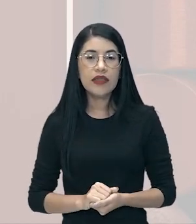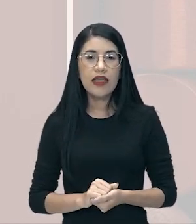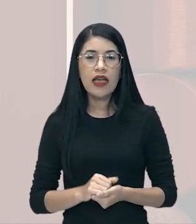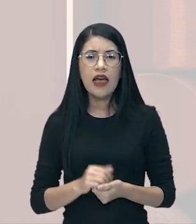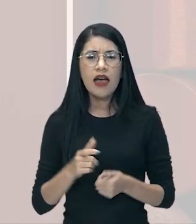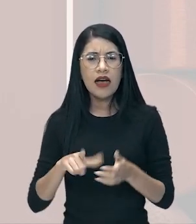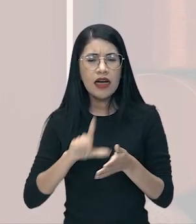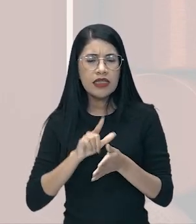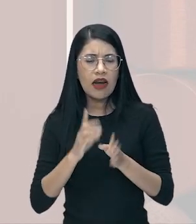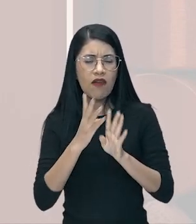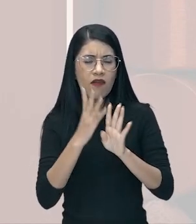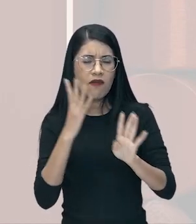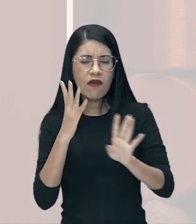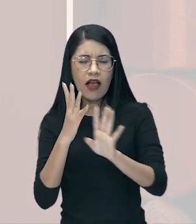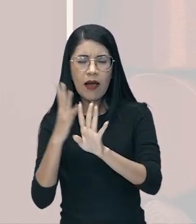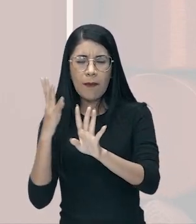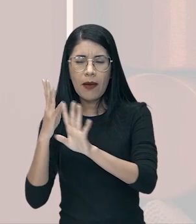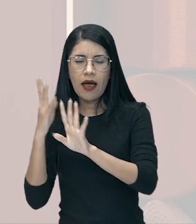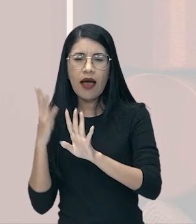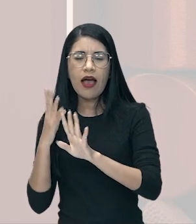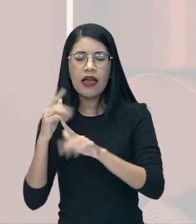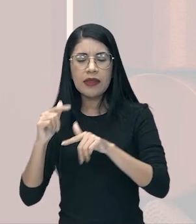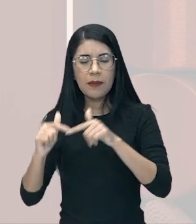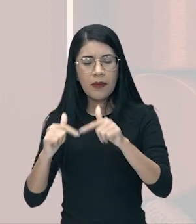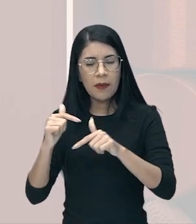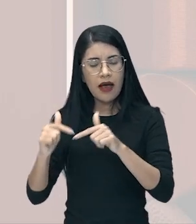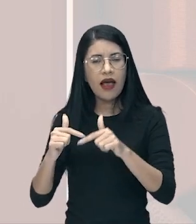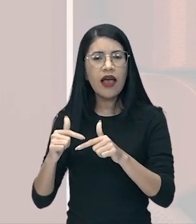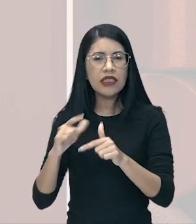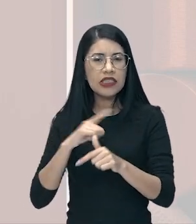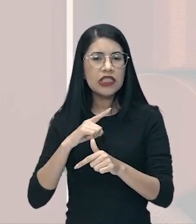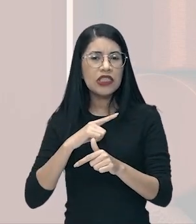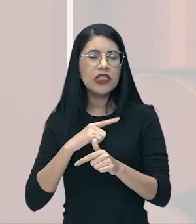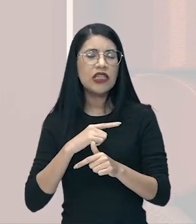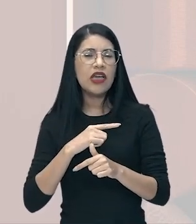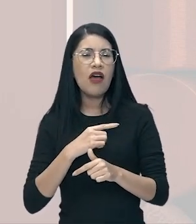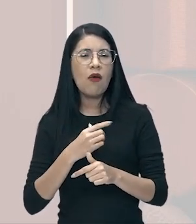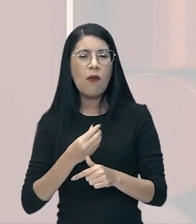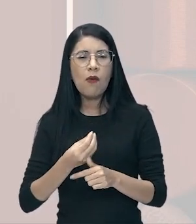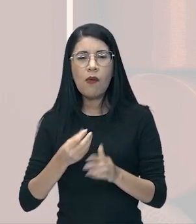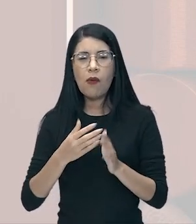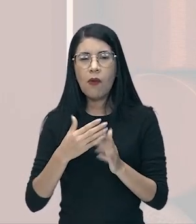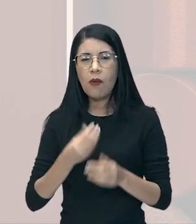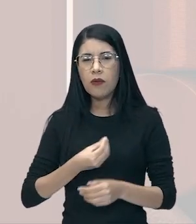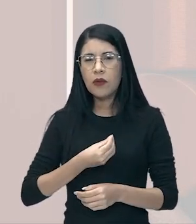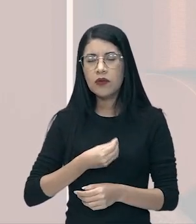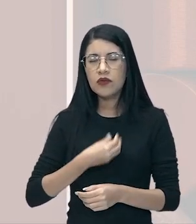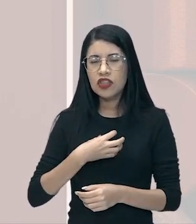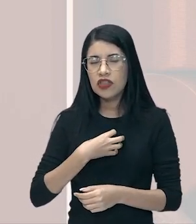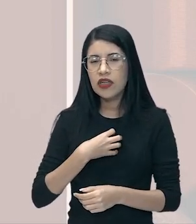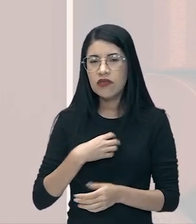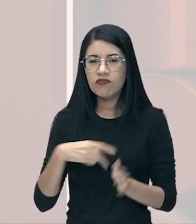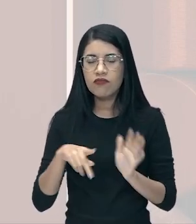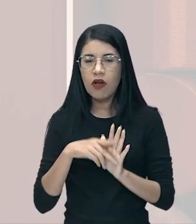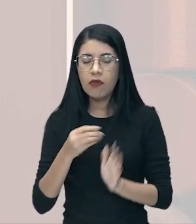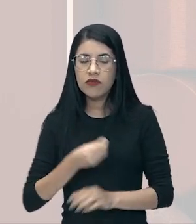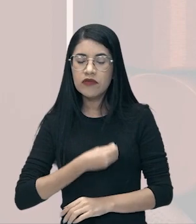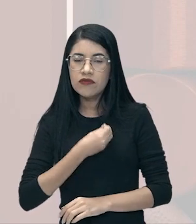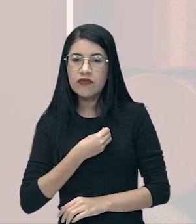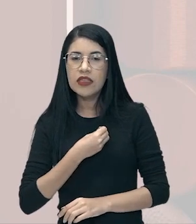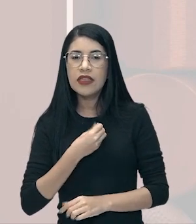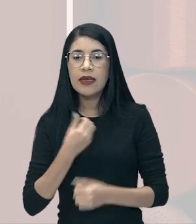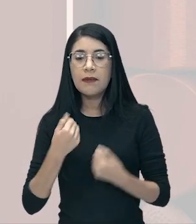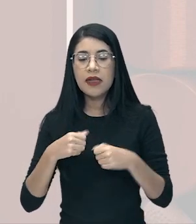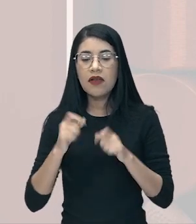filas de trabalhadores que outrora estavam ali com seu estilo de vida opulento e consumista tendo que mendigar